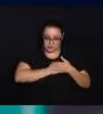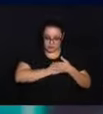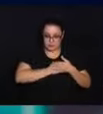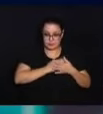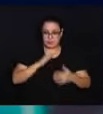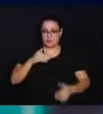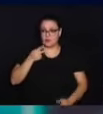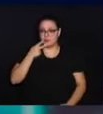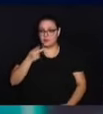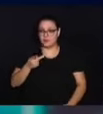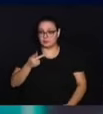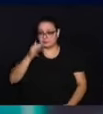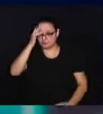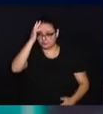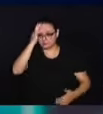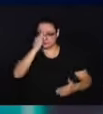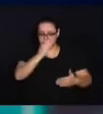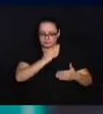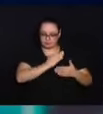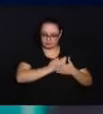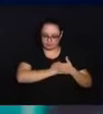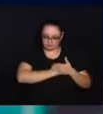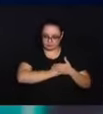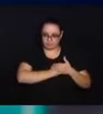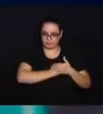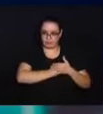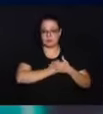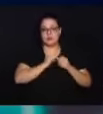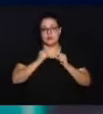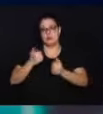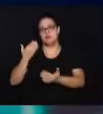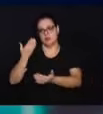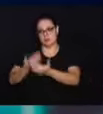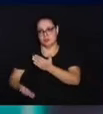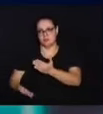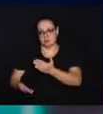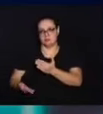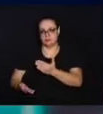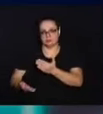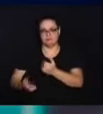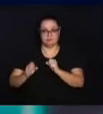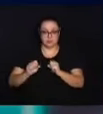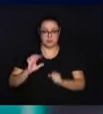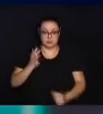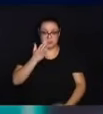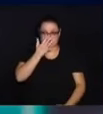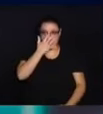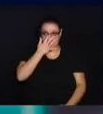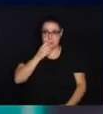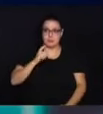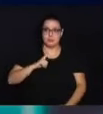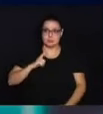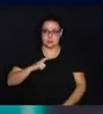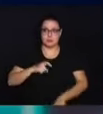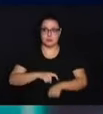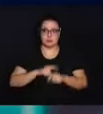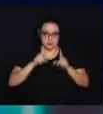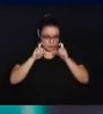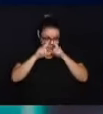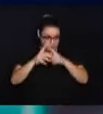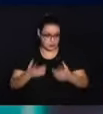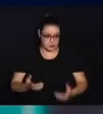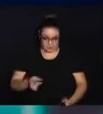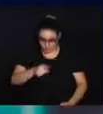Quando Paulo fala, guardei a fé, é porque a fé é algo que a gente pode perder. Por isso que ele fala para a gente guardar. E tem momentos de